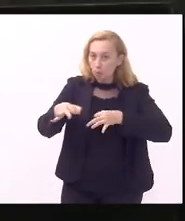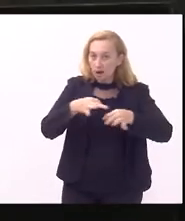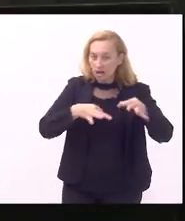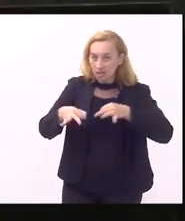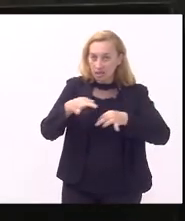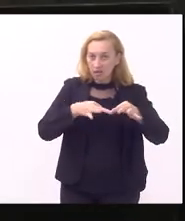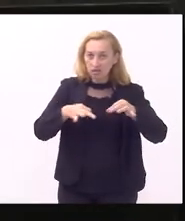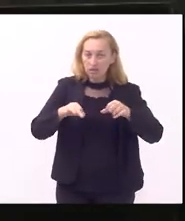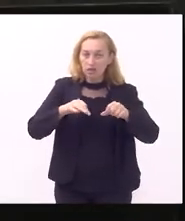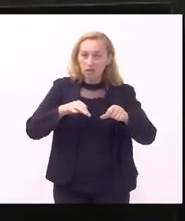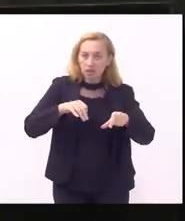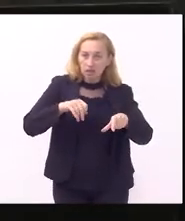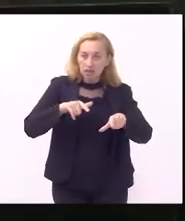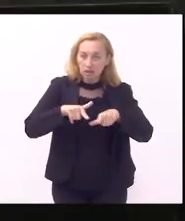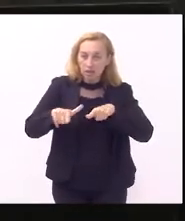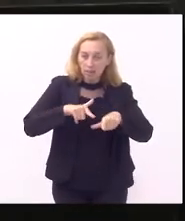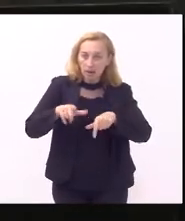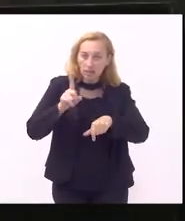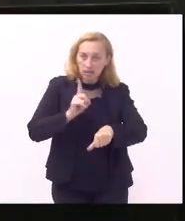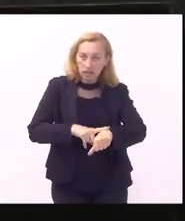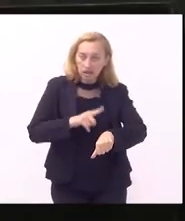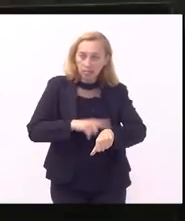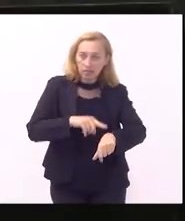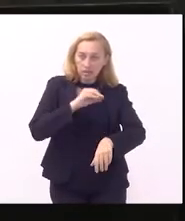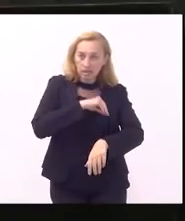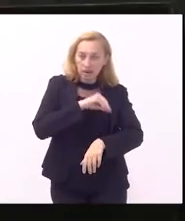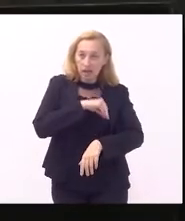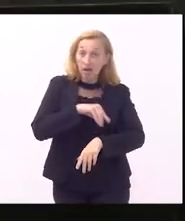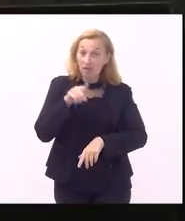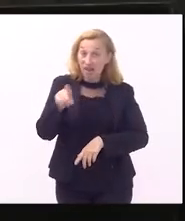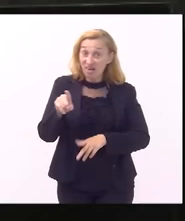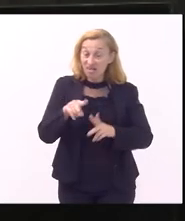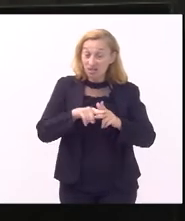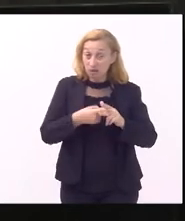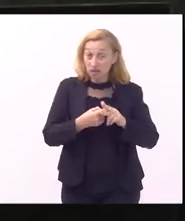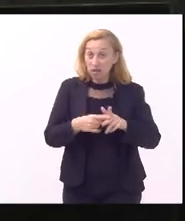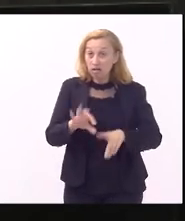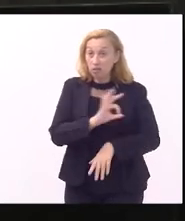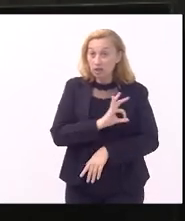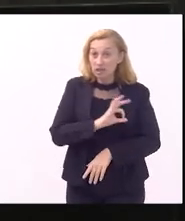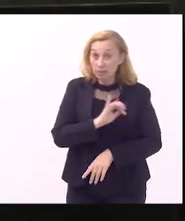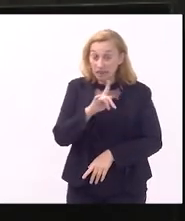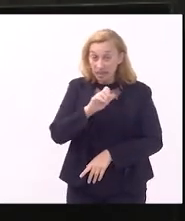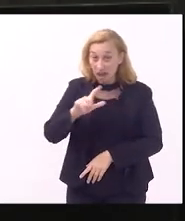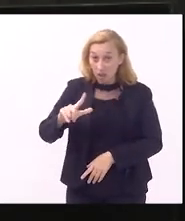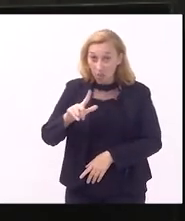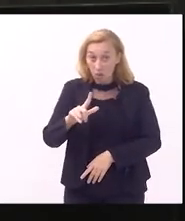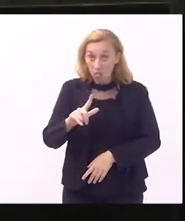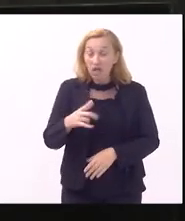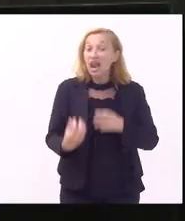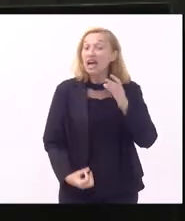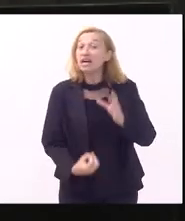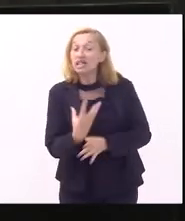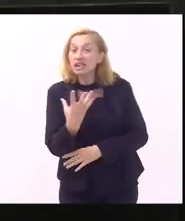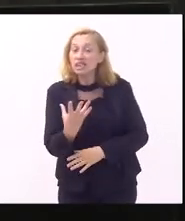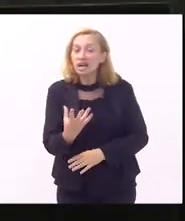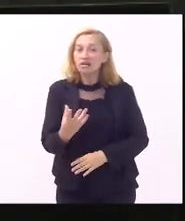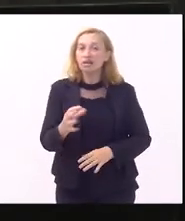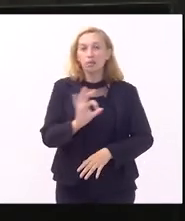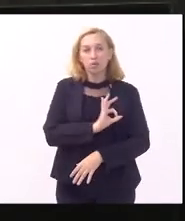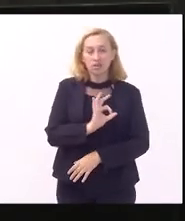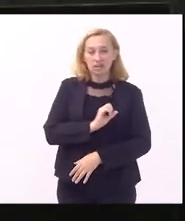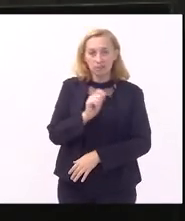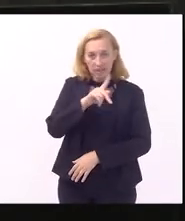cargos e salários essa regulamentação da polícia penal ela cria a polícia penal